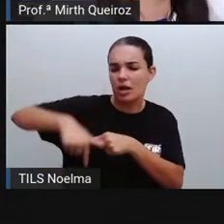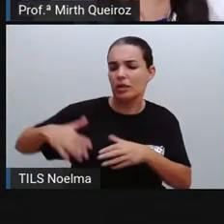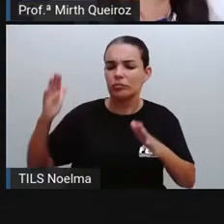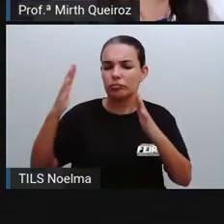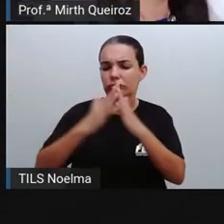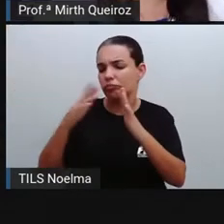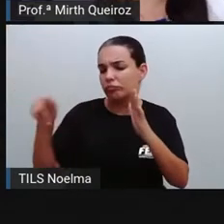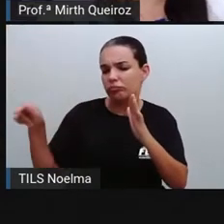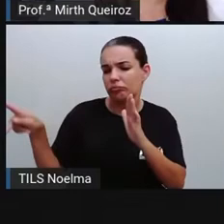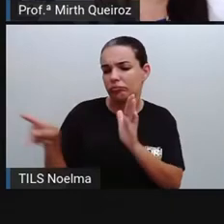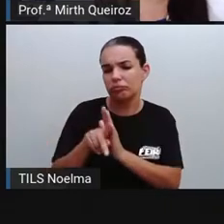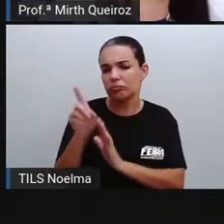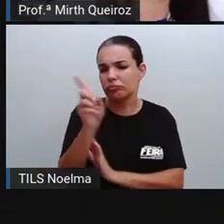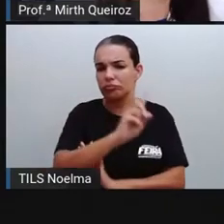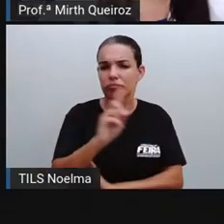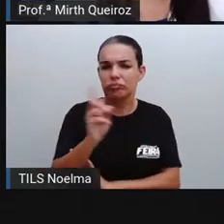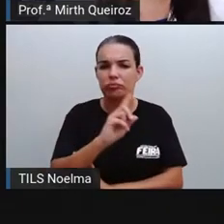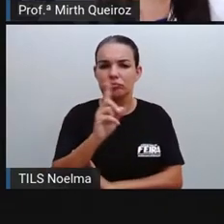praia.